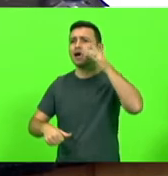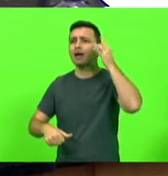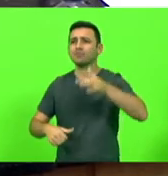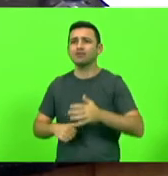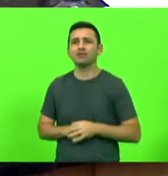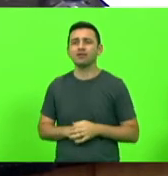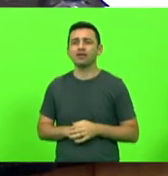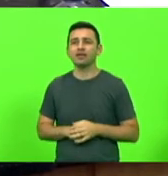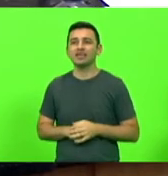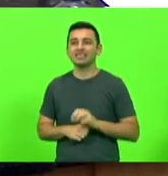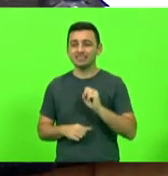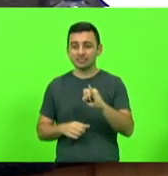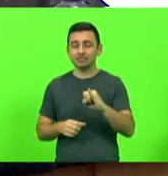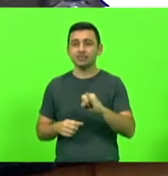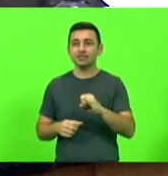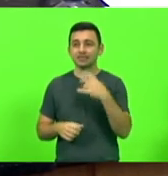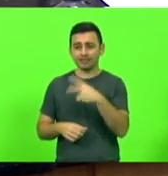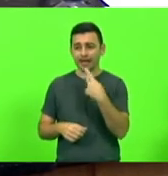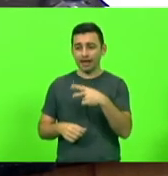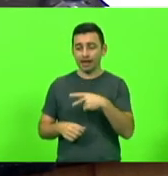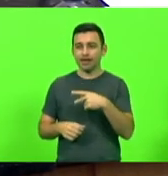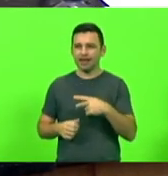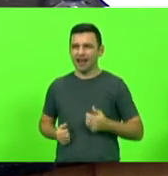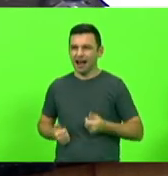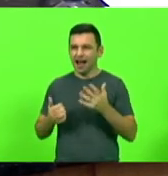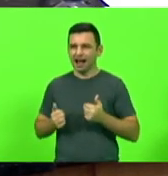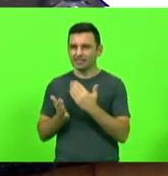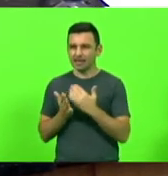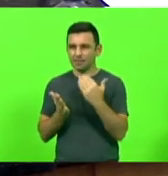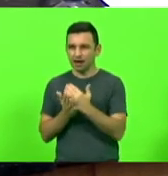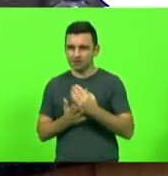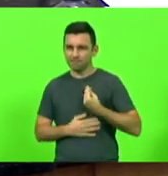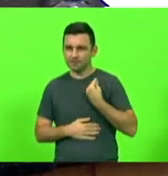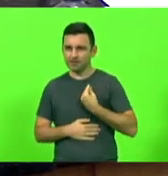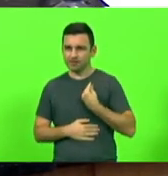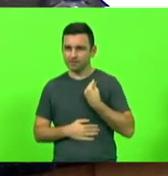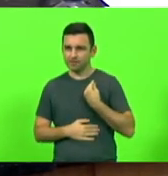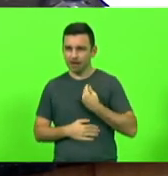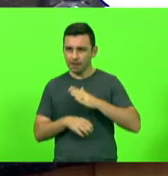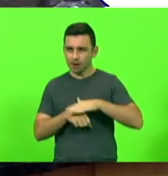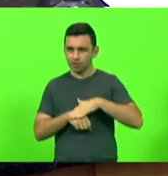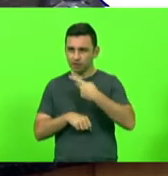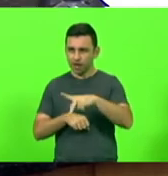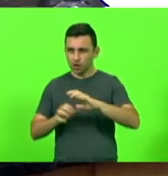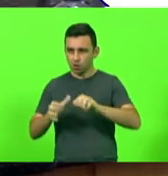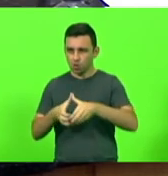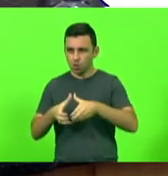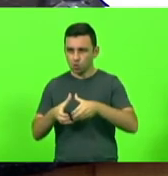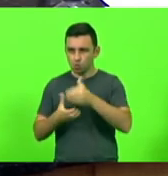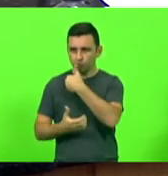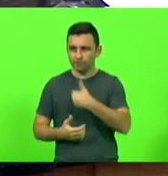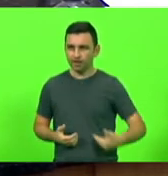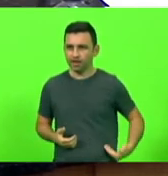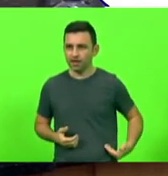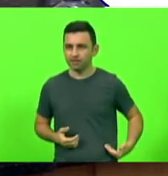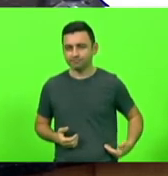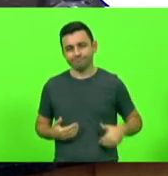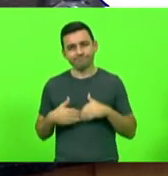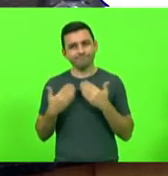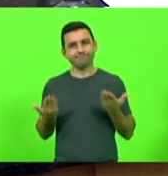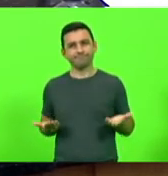com ele próprio, aí ele é muito bom. Para quem vive do Estado, o Estado é muito generoso, convenhamos,